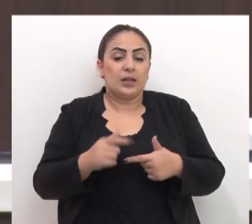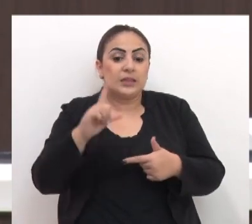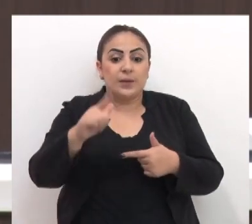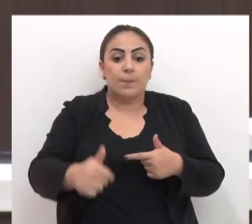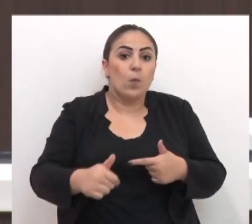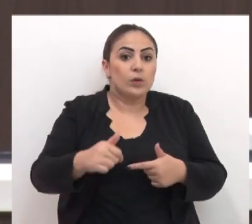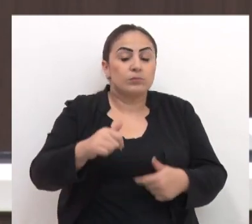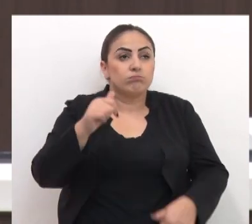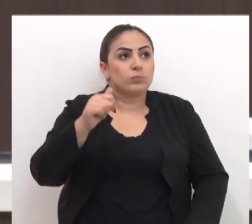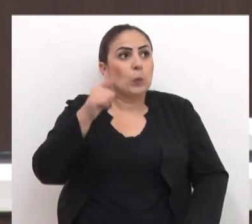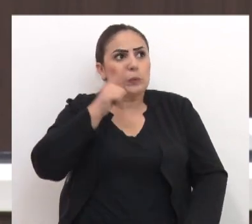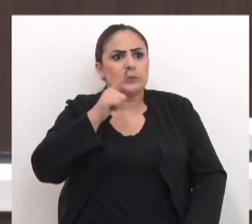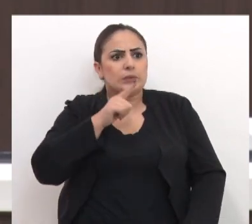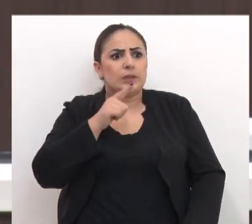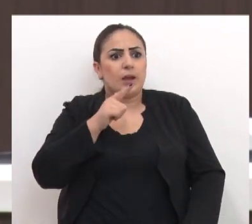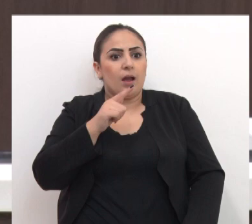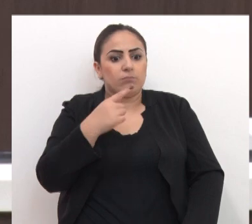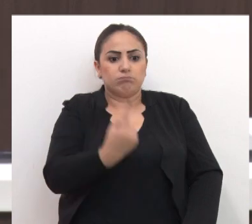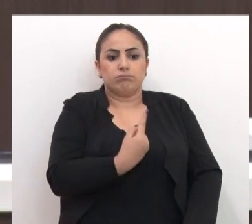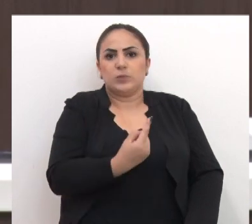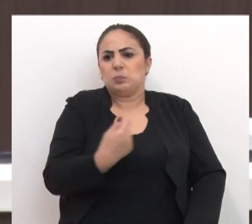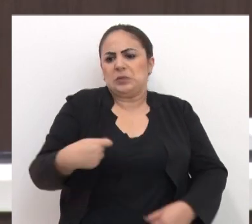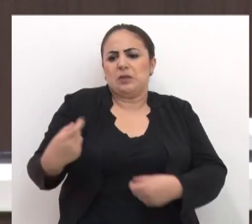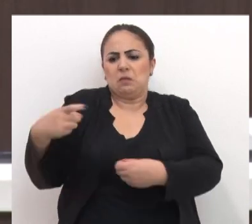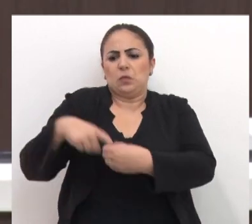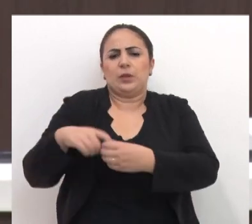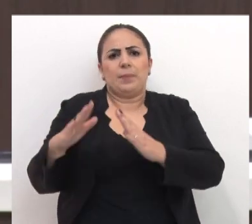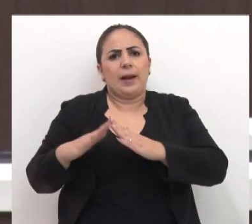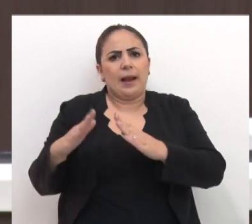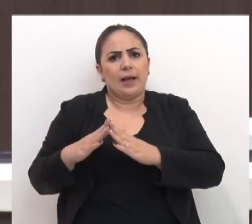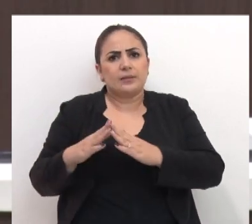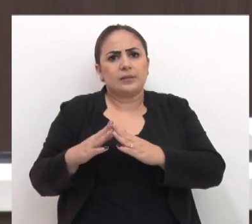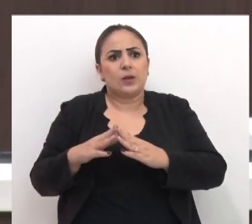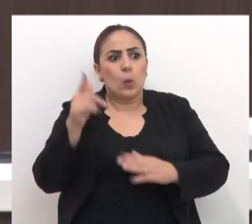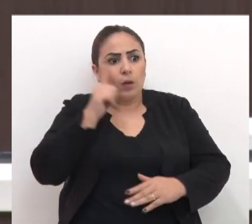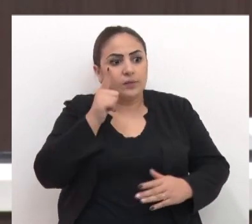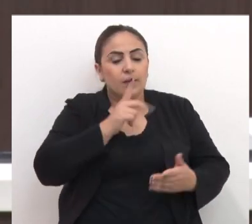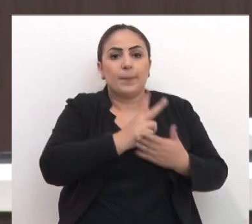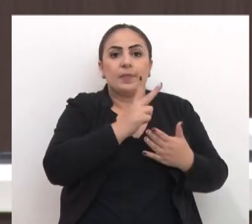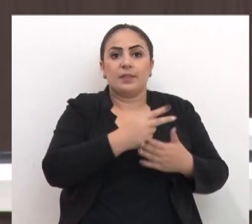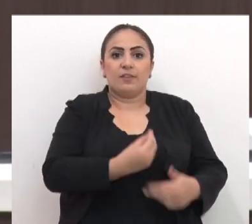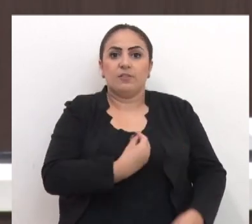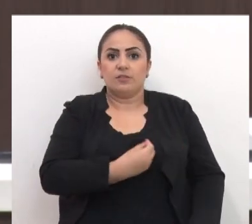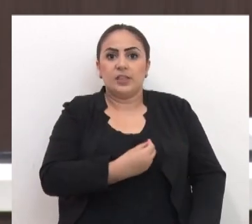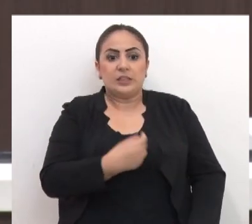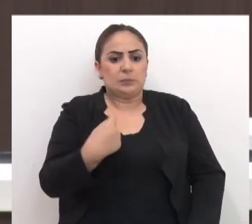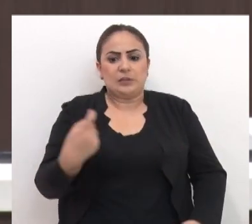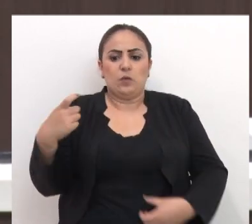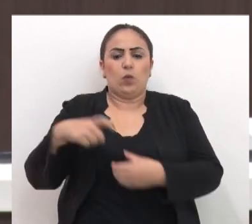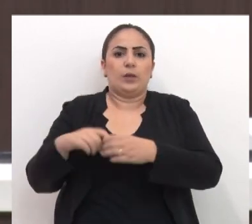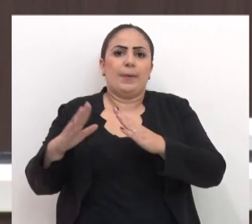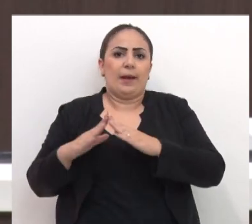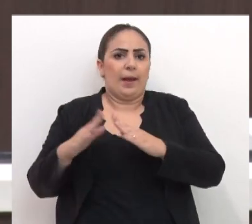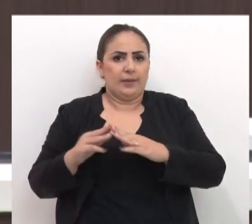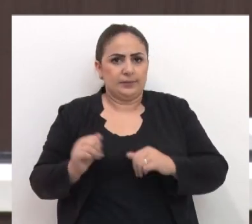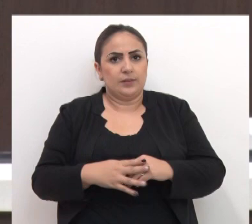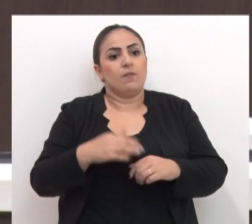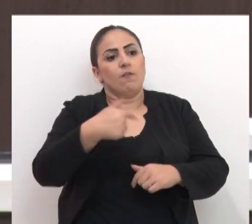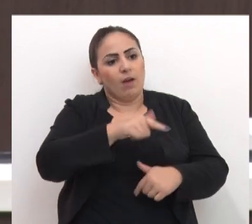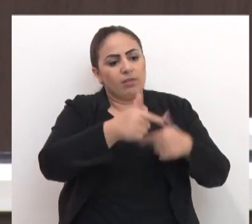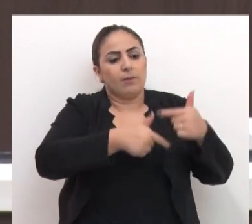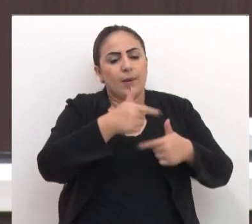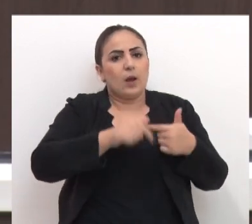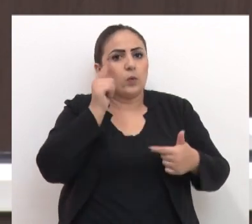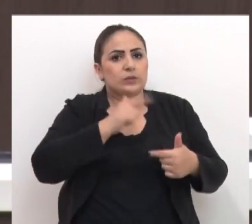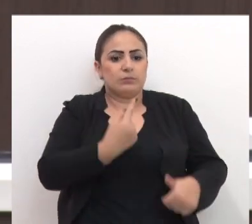elas não precisam retornar para casa, parece que eu consigo se manter sem retornar para casa. Vão